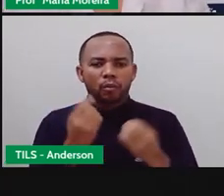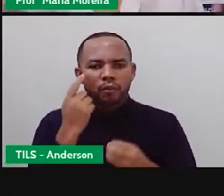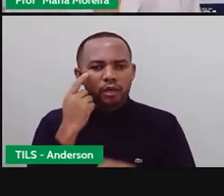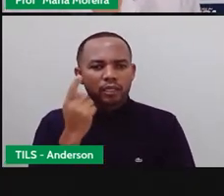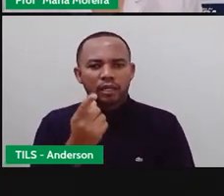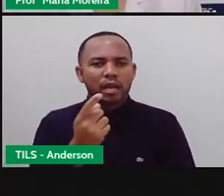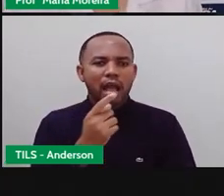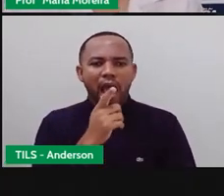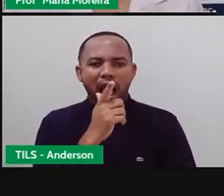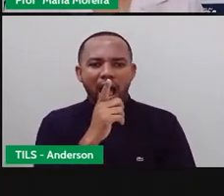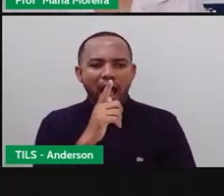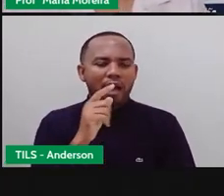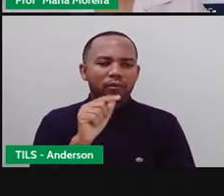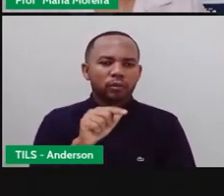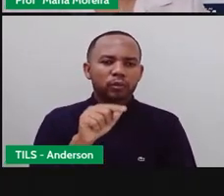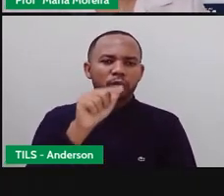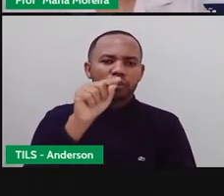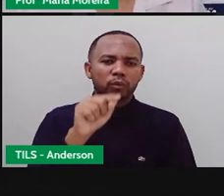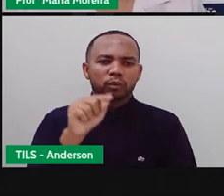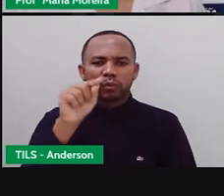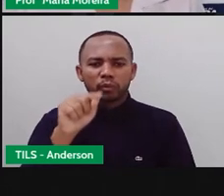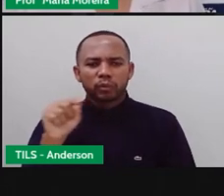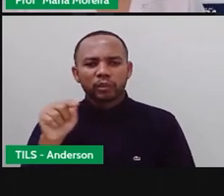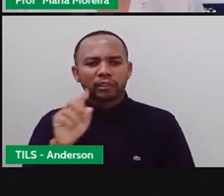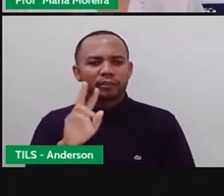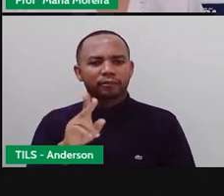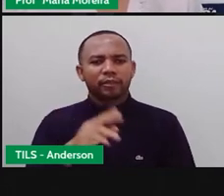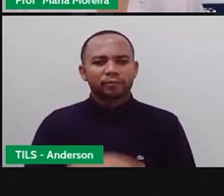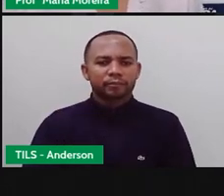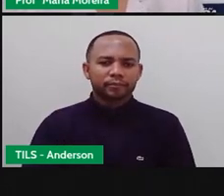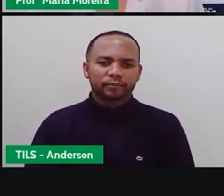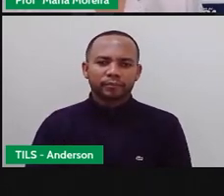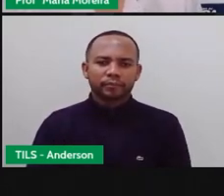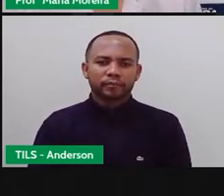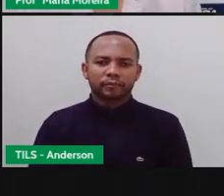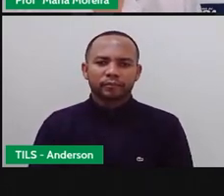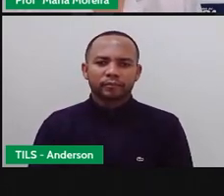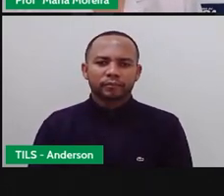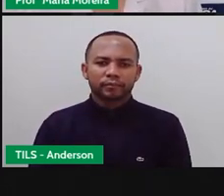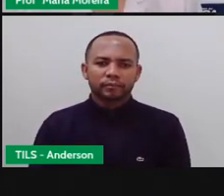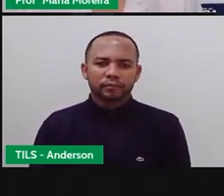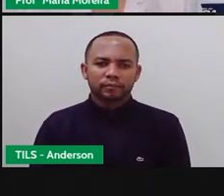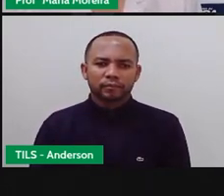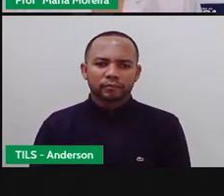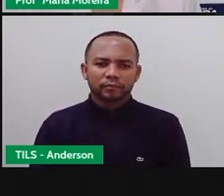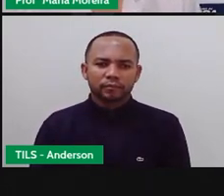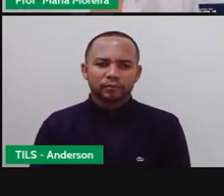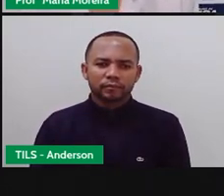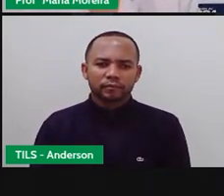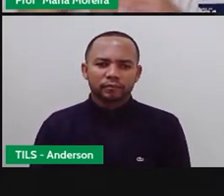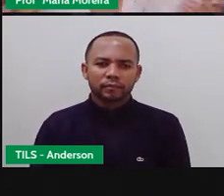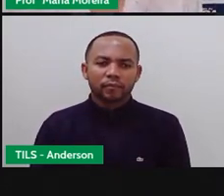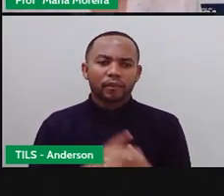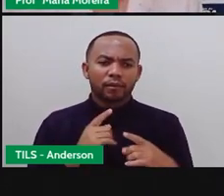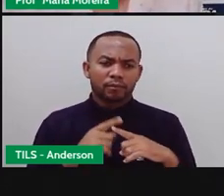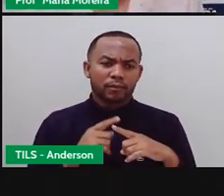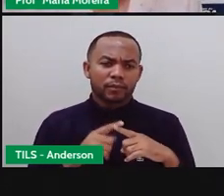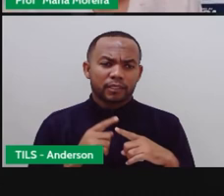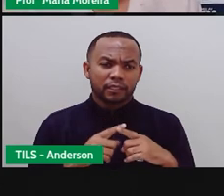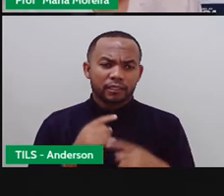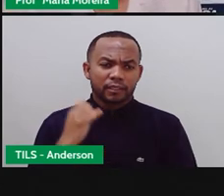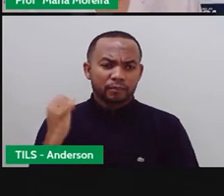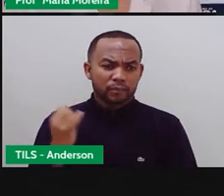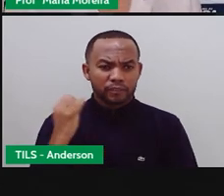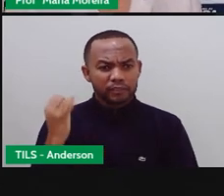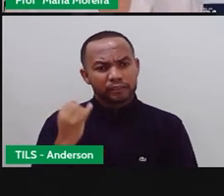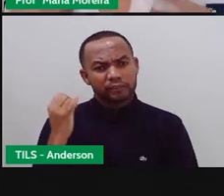aí temos esse infográfico, tá? E aí tem aqui as informações. Por quê? Qual a relevância